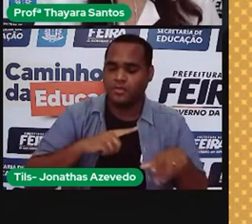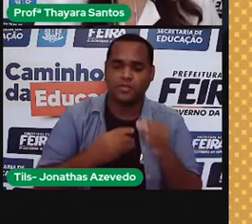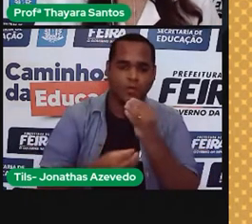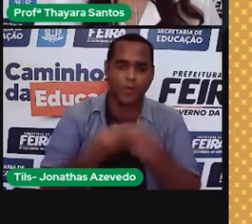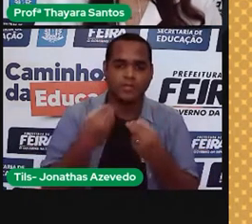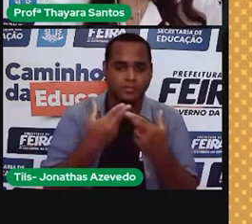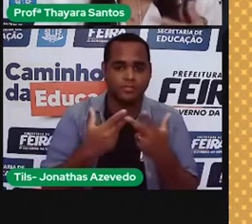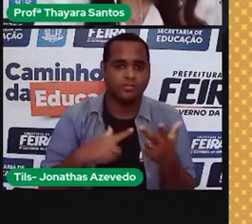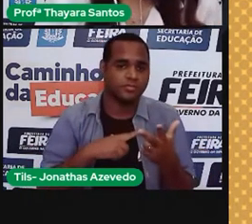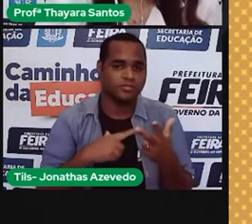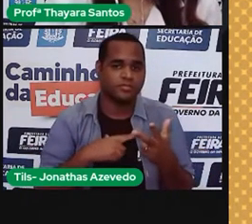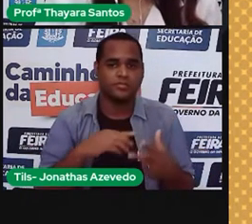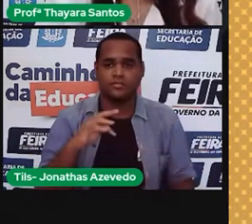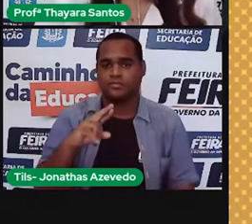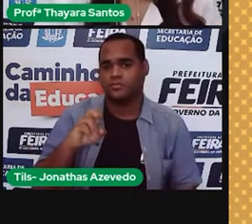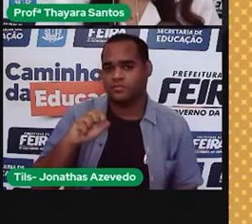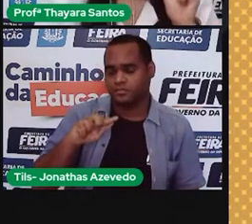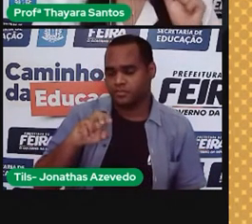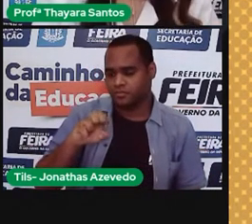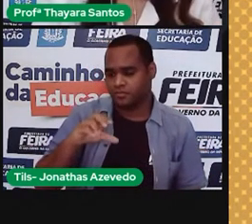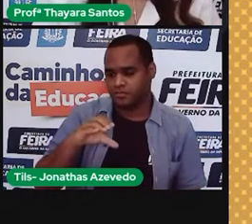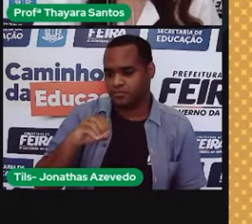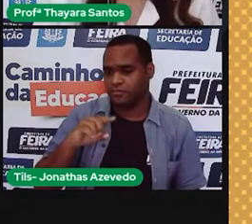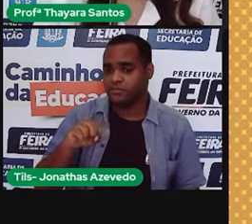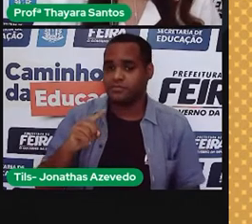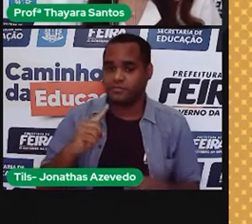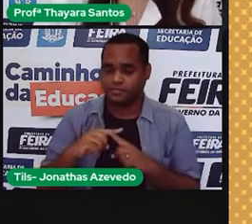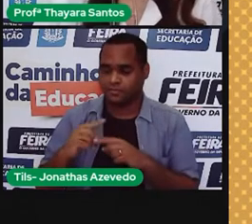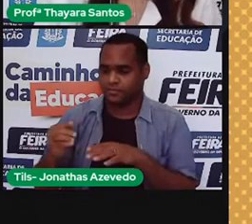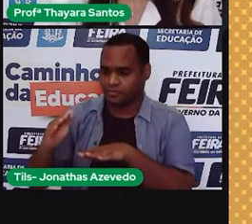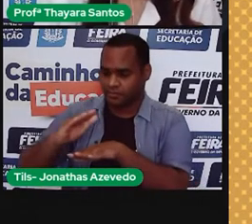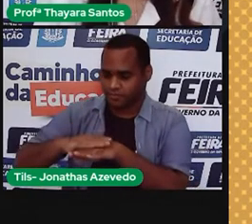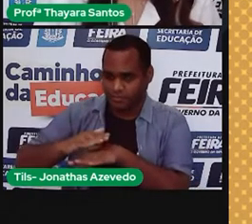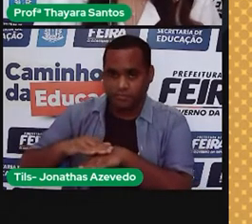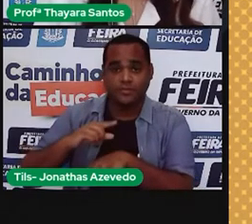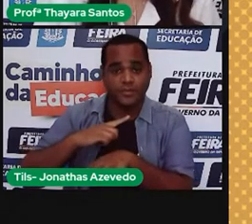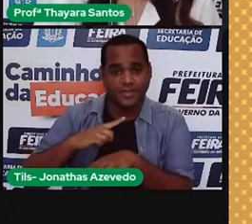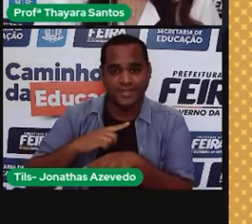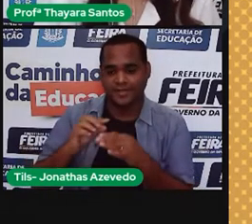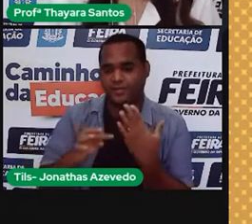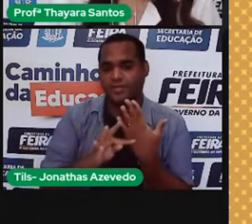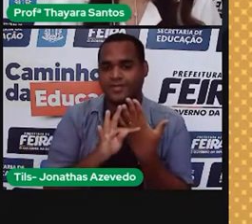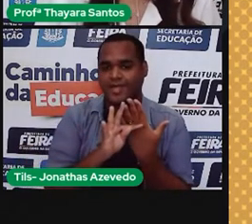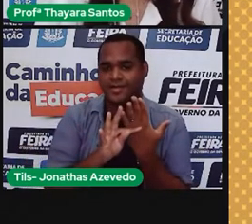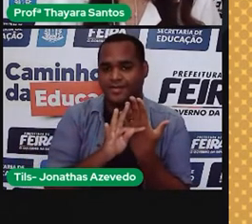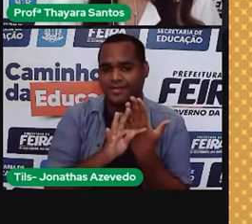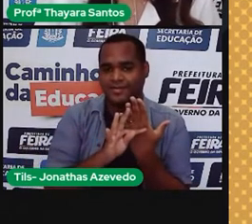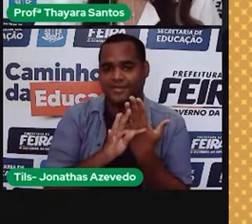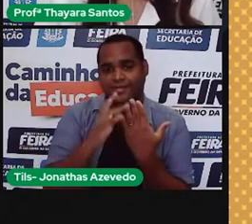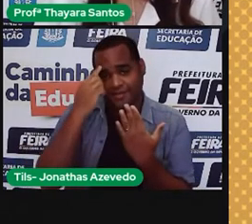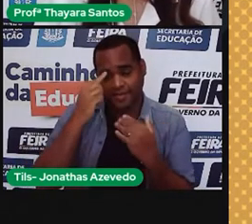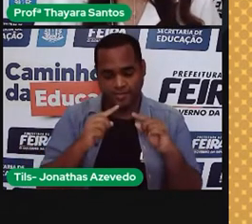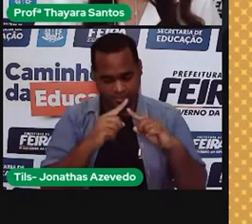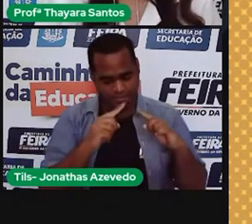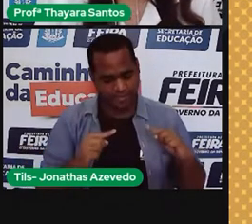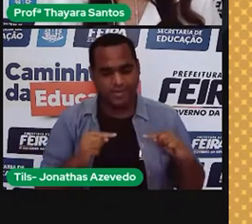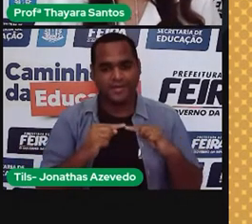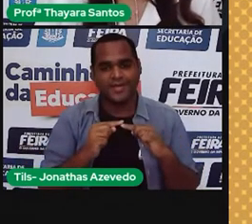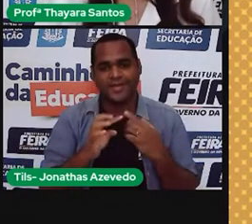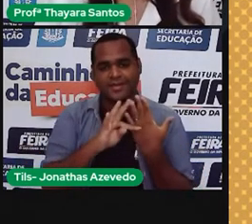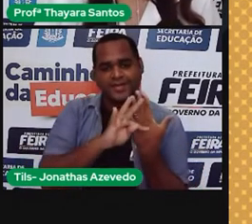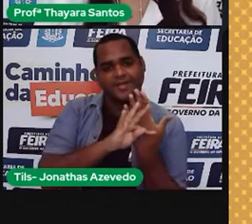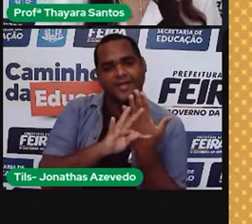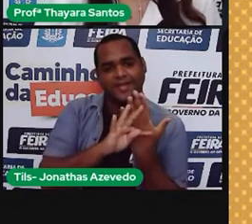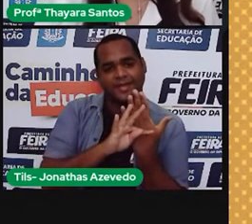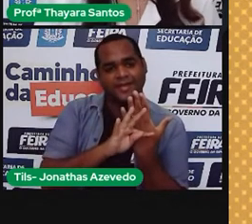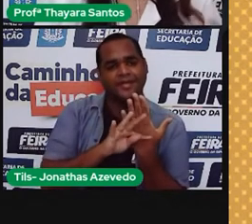transgênicos. E como é que eu sei que é transgênico? Na embalagem tem esse símbolo daqui, que é um triângulo amarelo com esse T preto